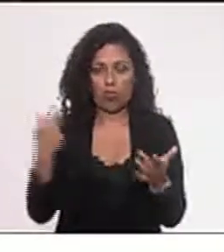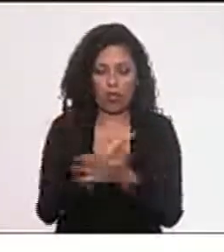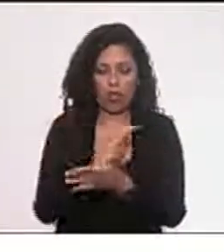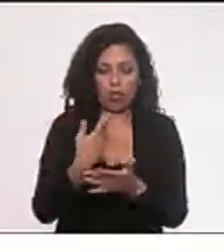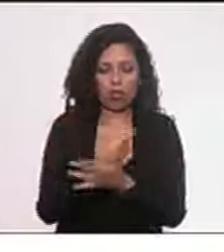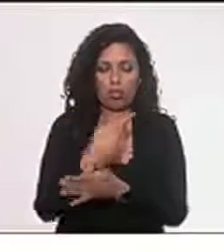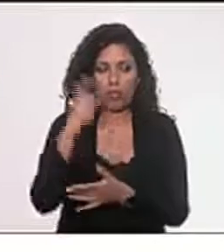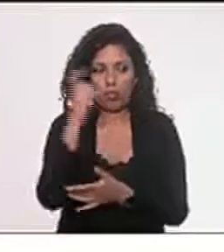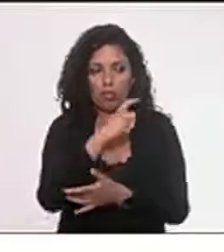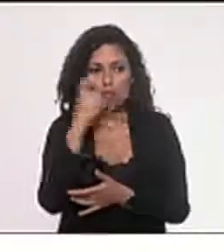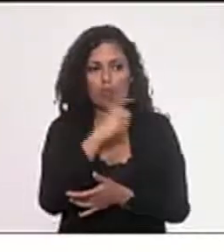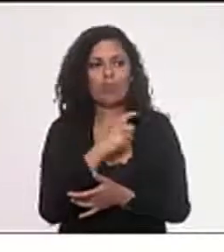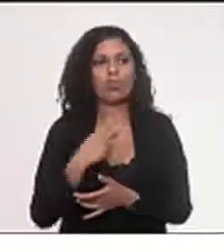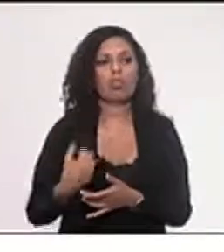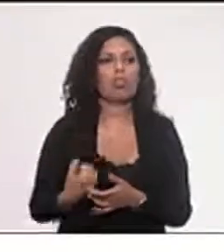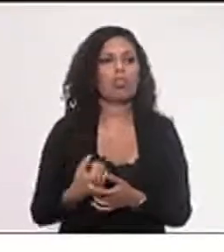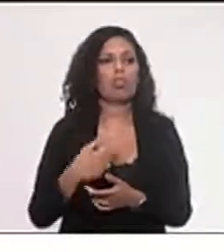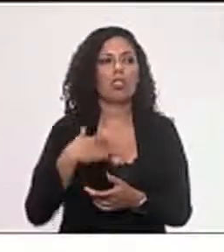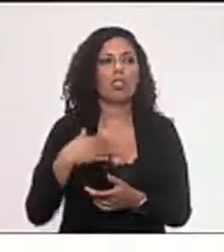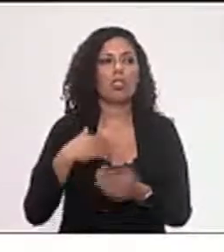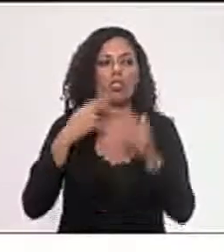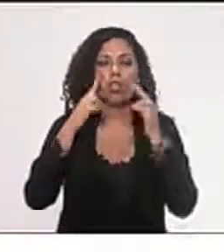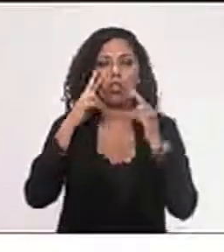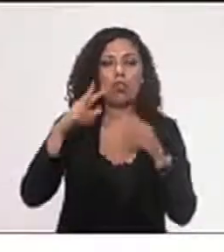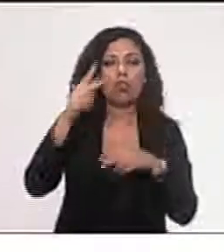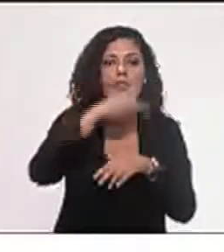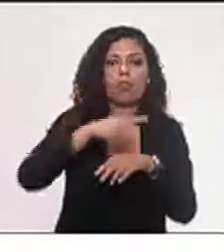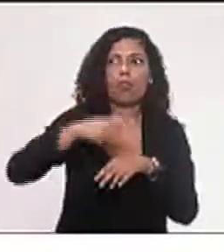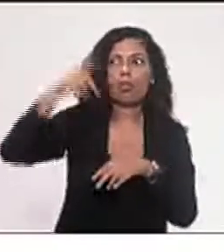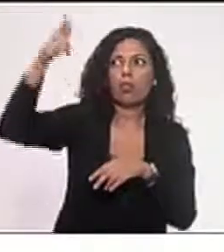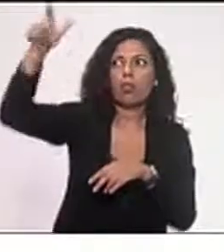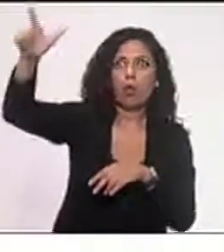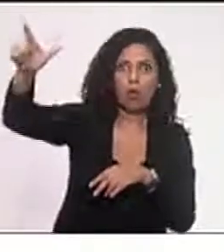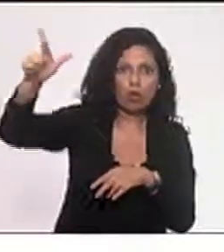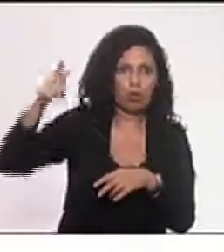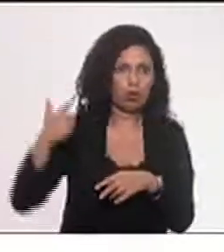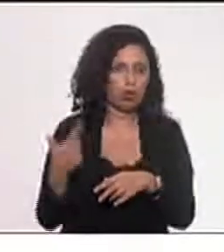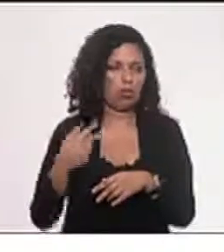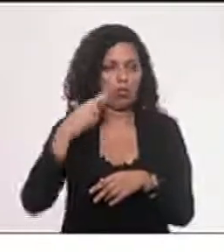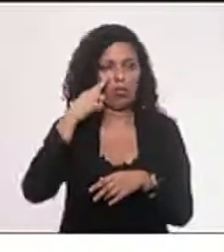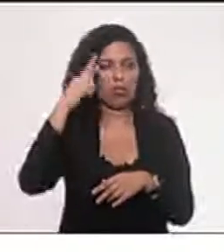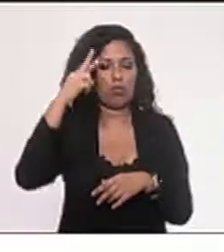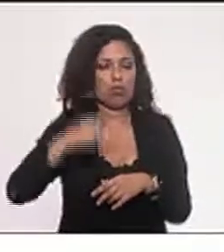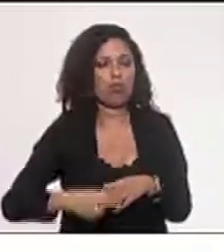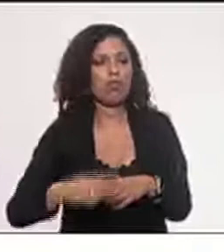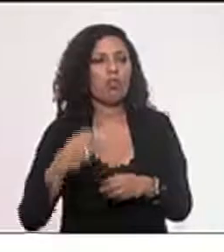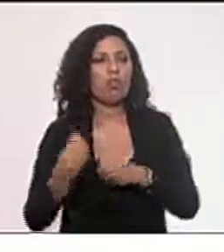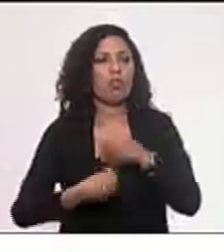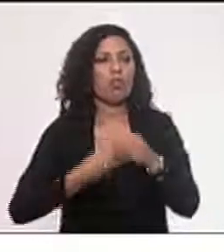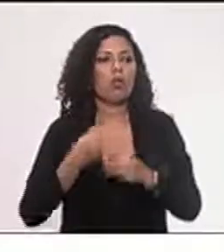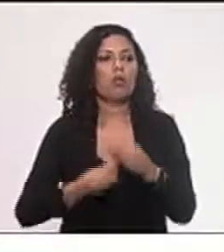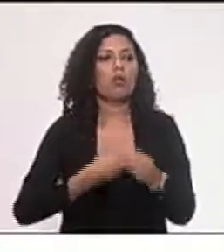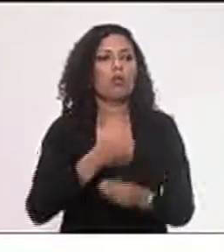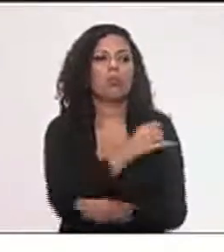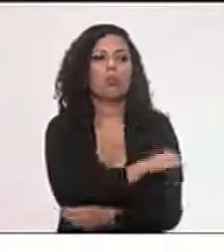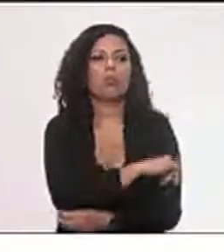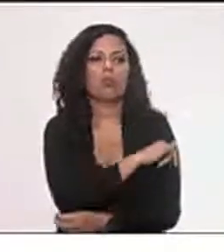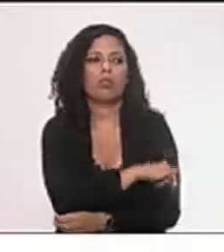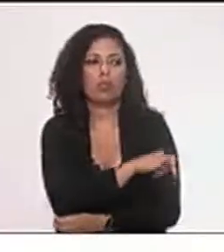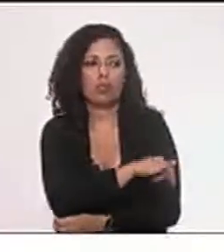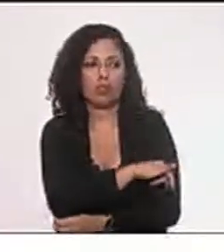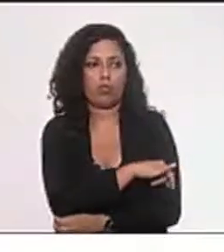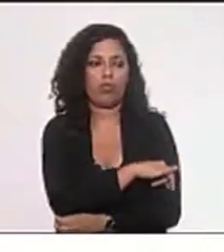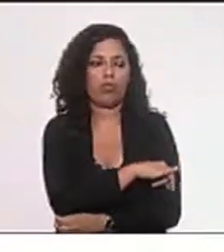algo que eu presenciei no exterior, como foi taxado o Rio de Janeiro de forma